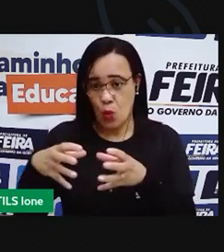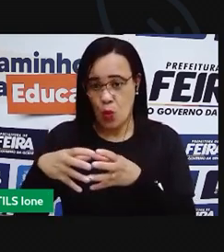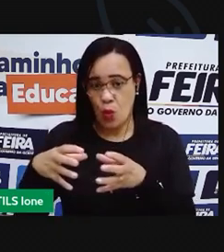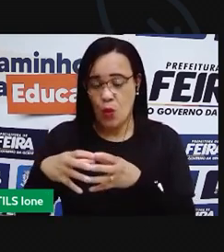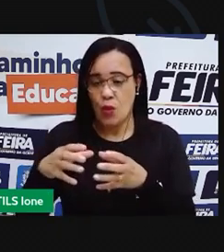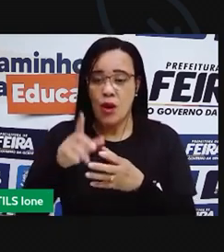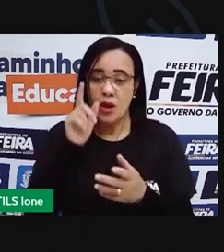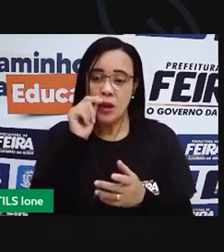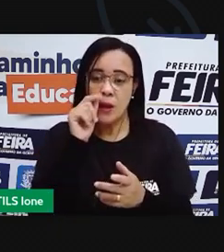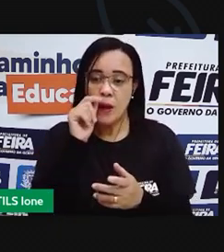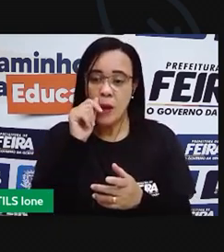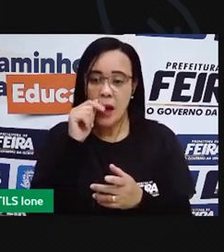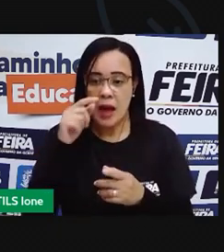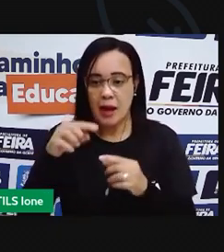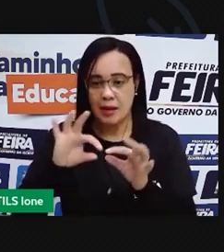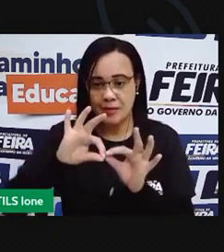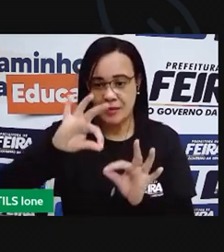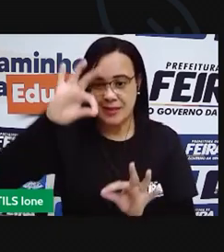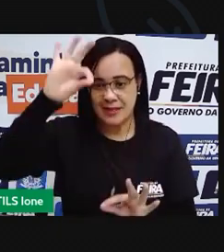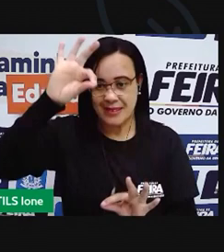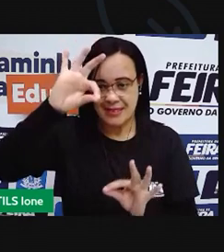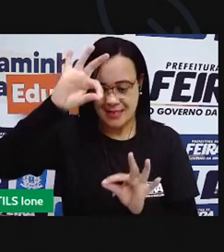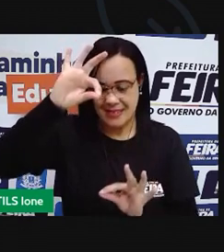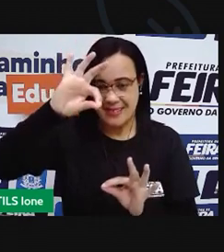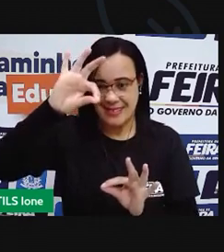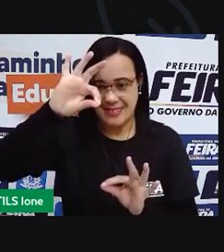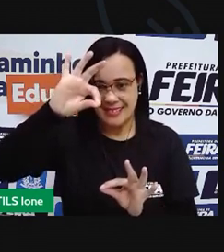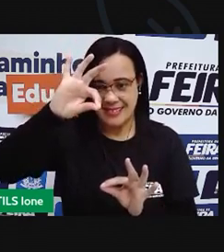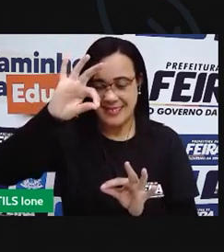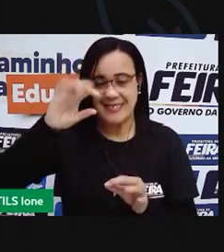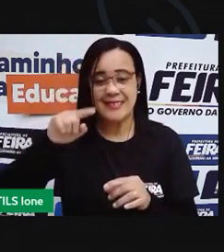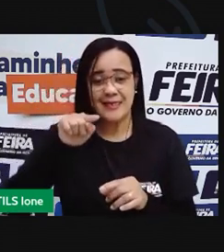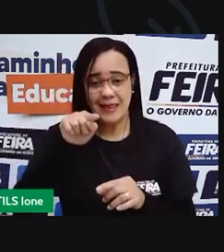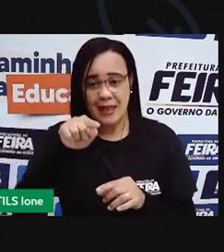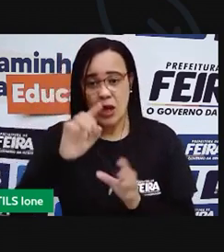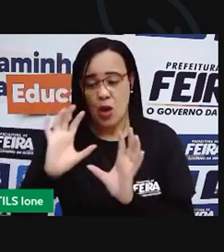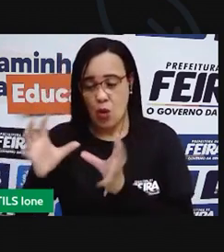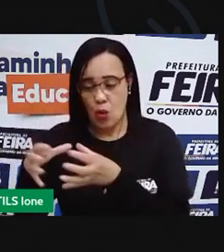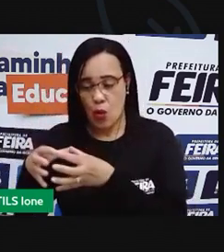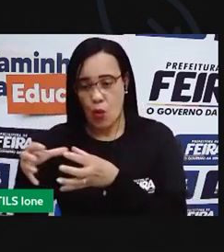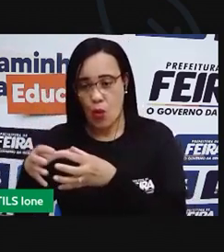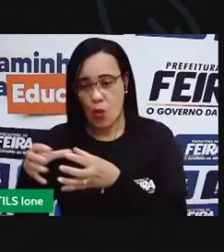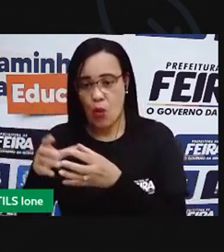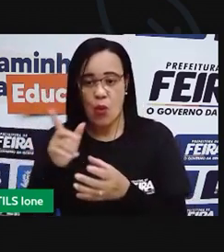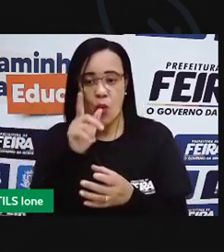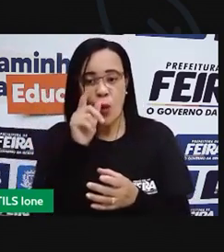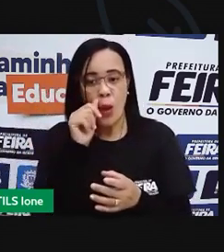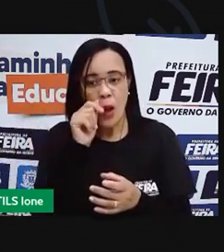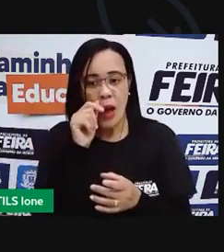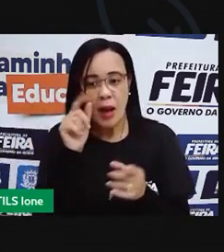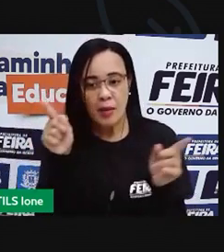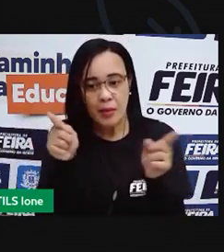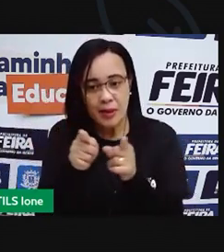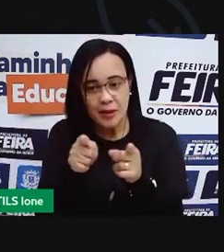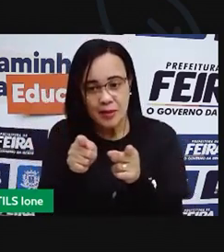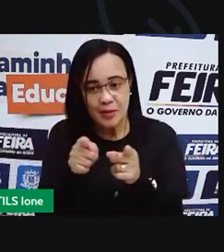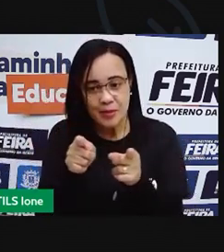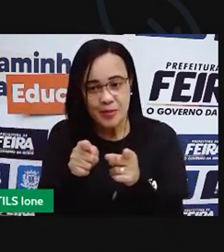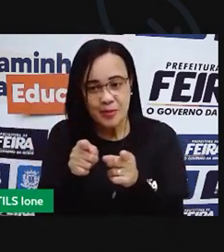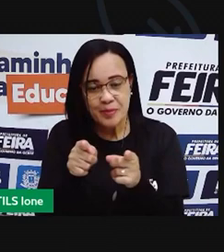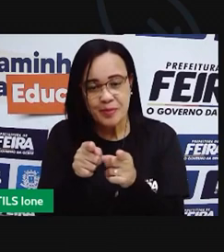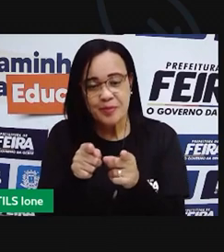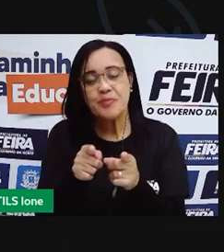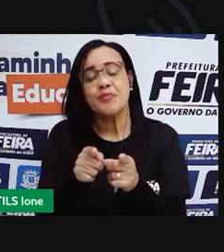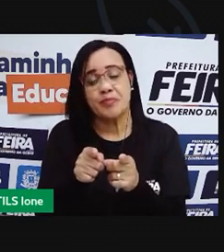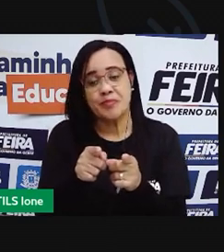e aqui é o grupo de lápis pequenos. Vejam que esses são